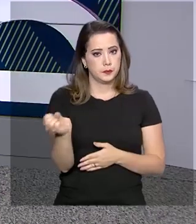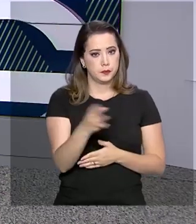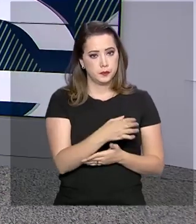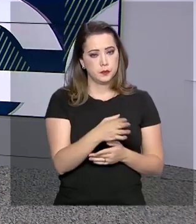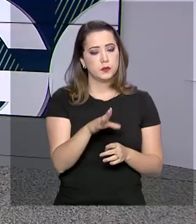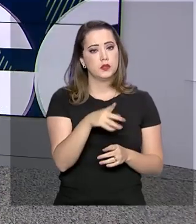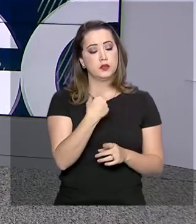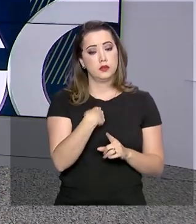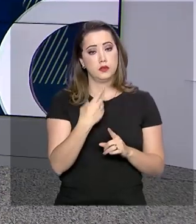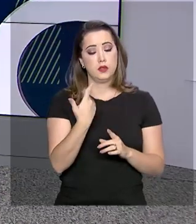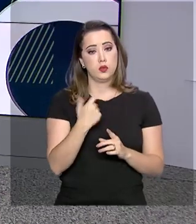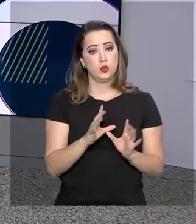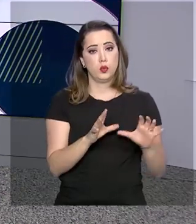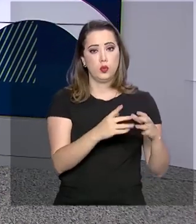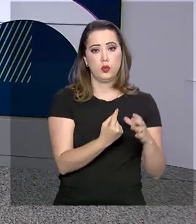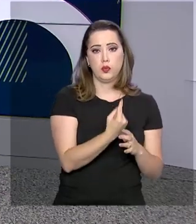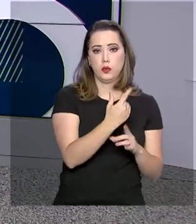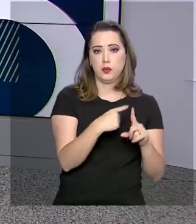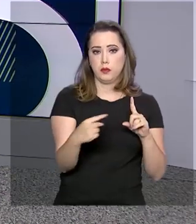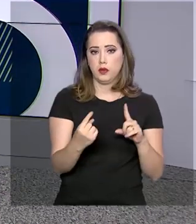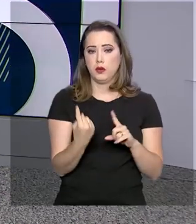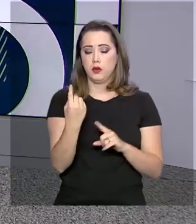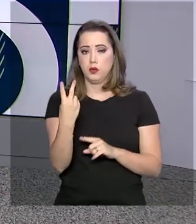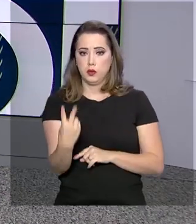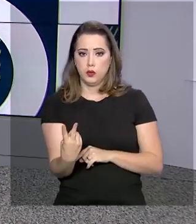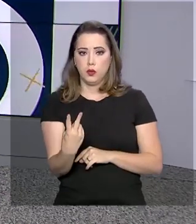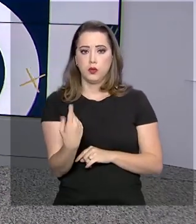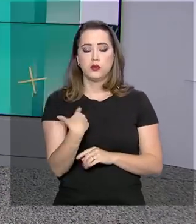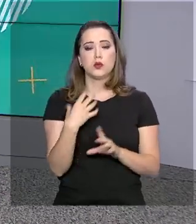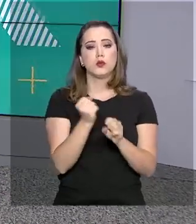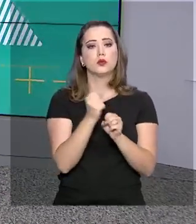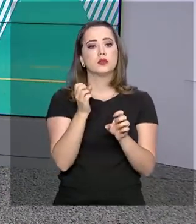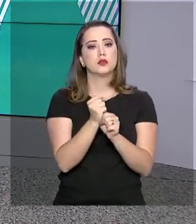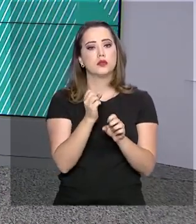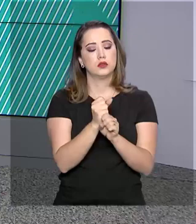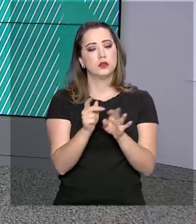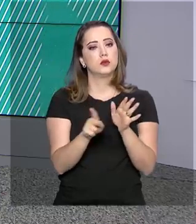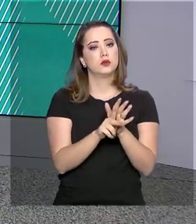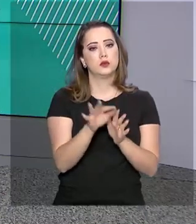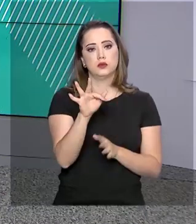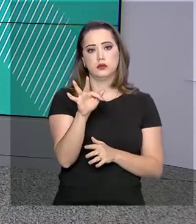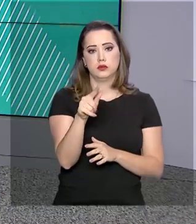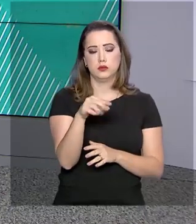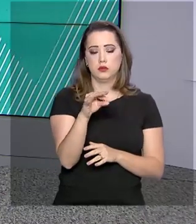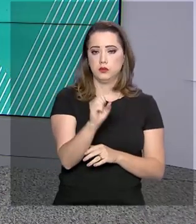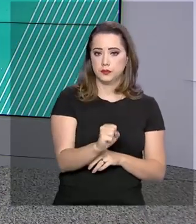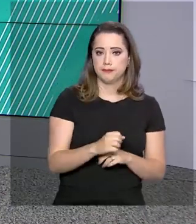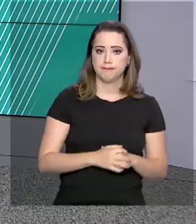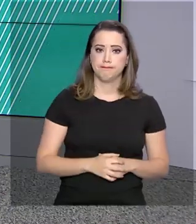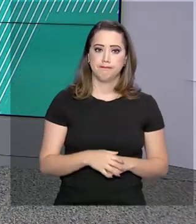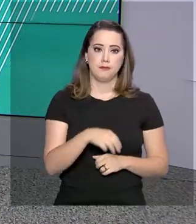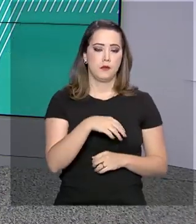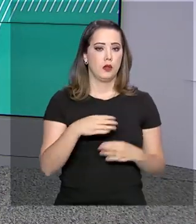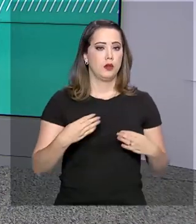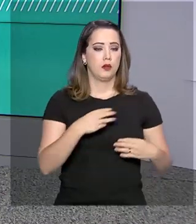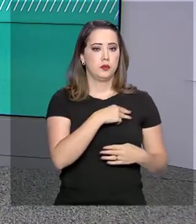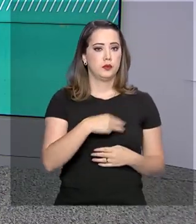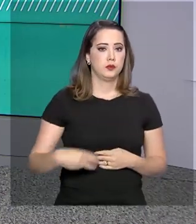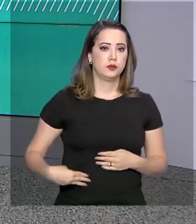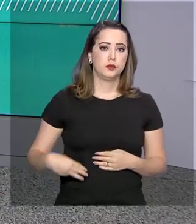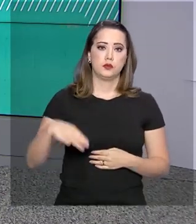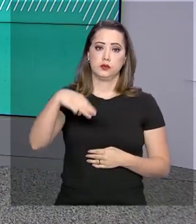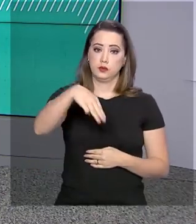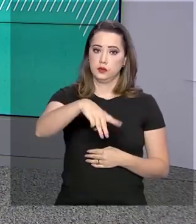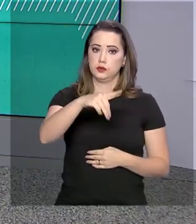contratações das faixas 1,5 e 2 com o saldo remanescente do FGTS. O ministro do Desenvolvimento